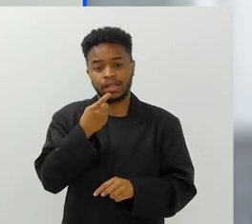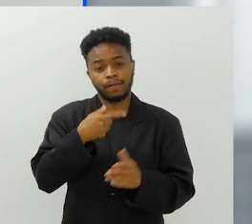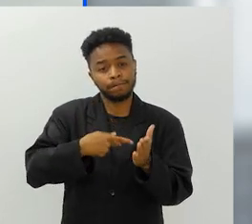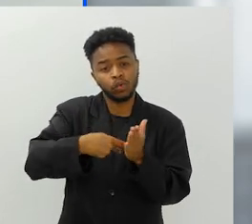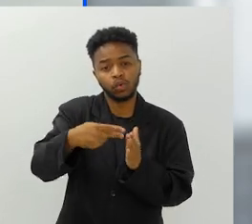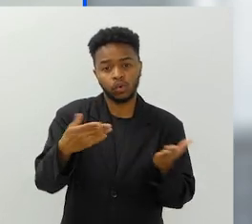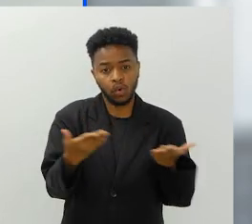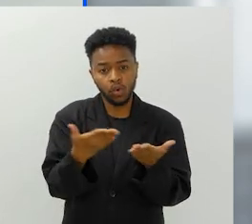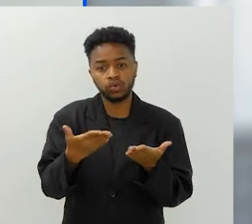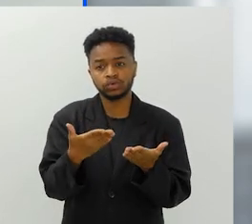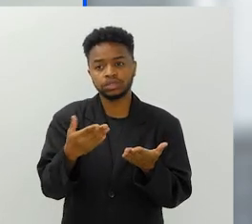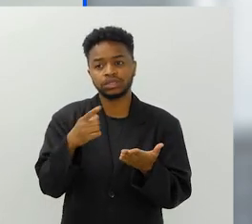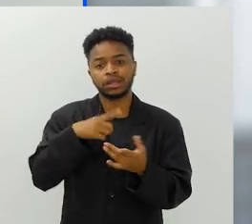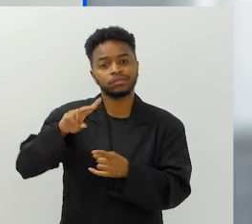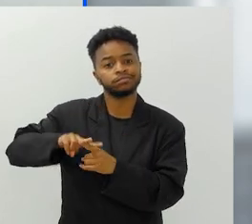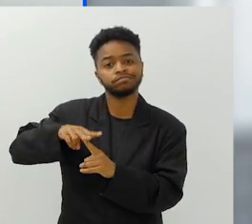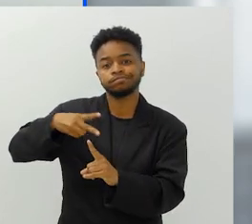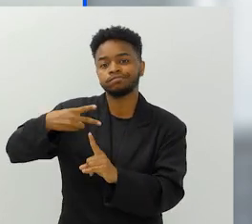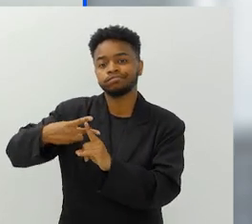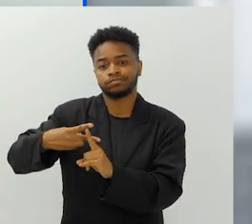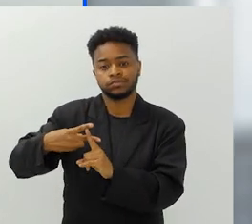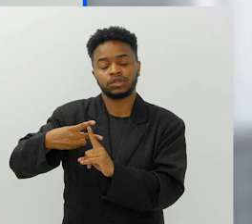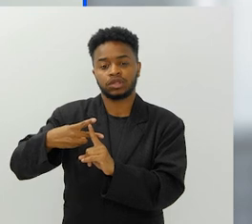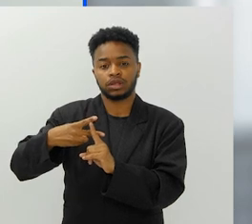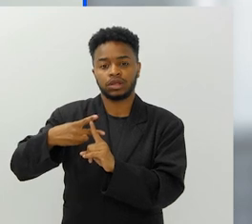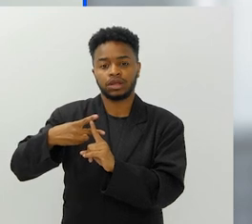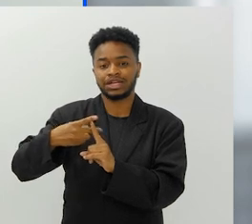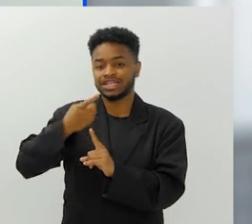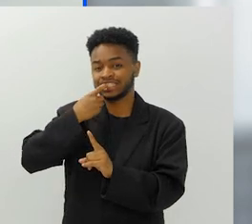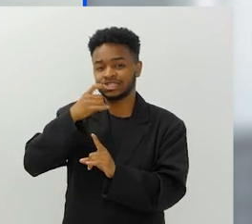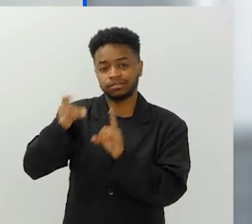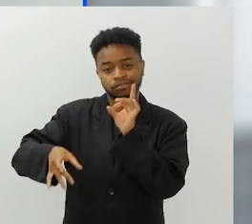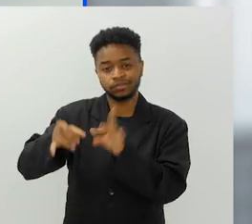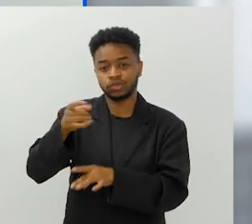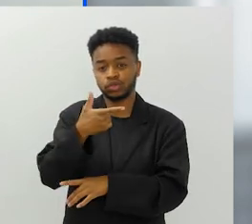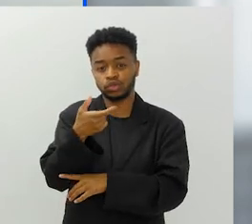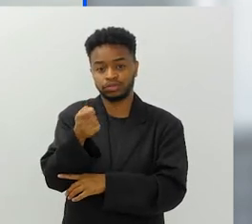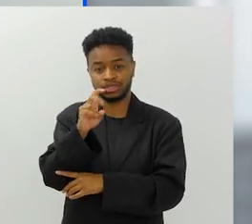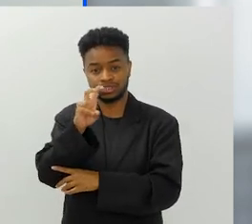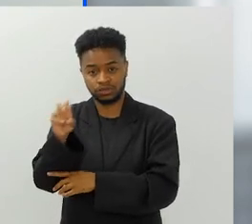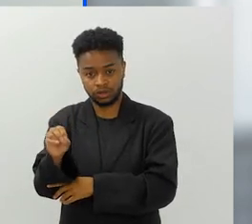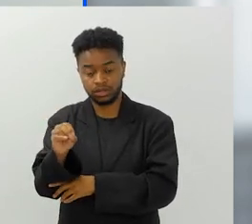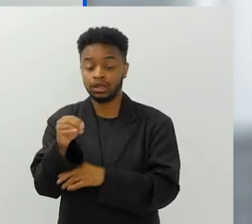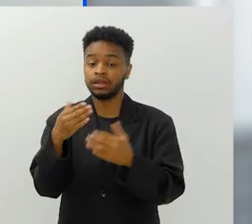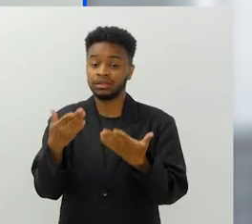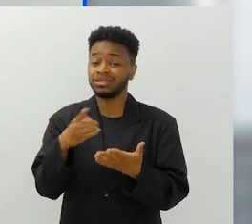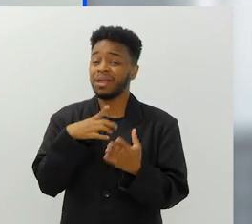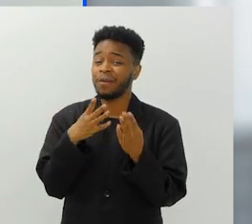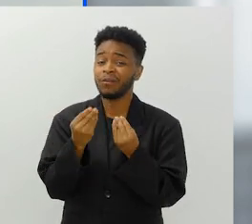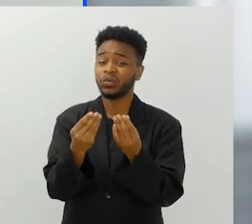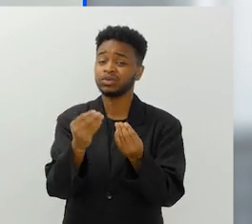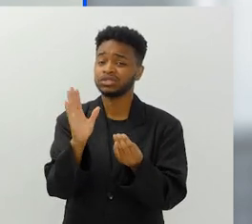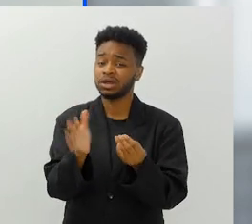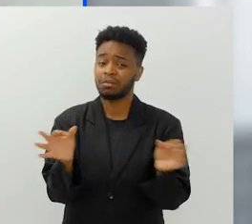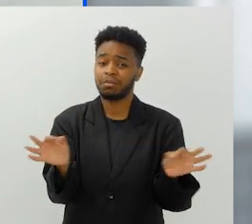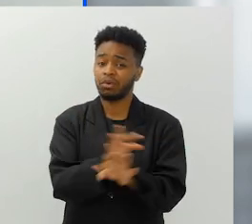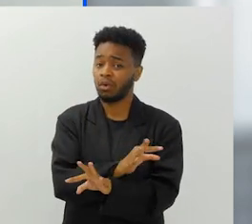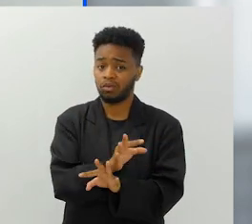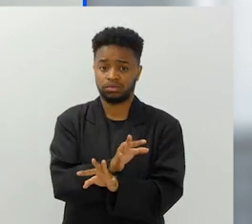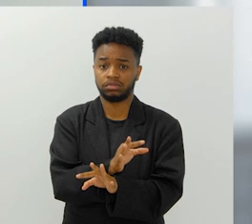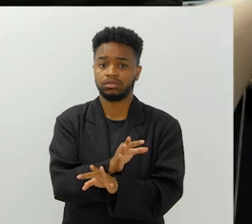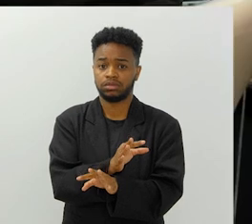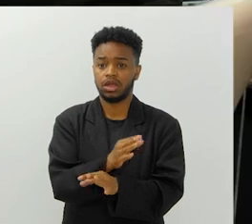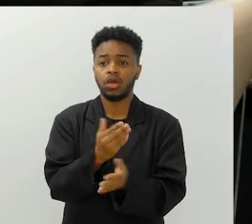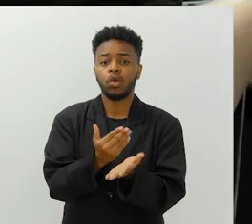a gente duplica o oceano de microplástico em 2050. Então, a gente já tem muito plástico no meio ambiente para lidar, desde